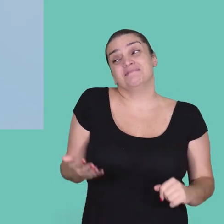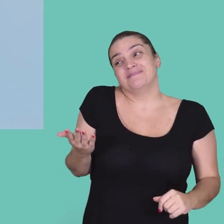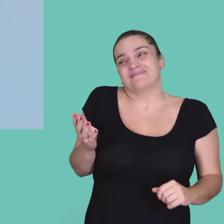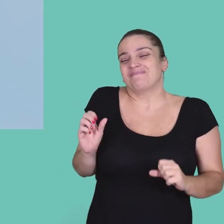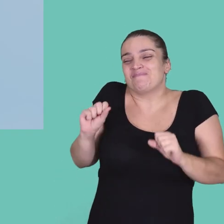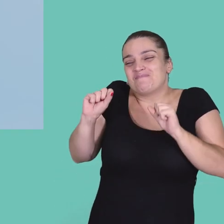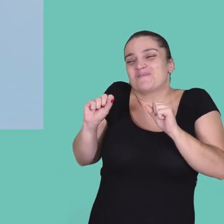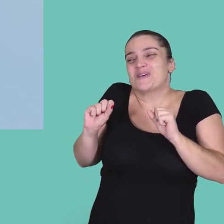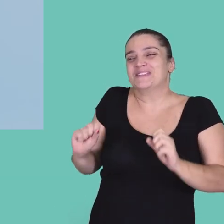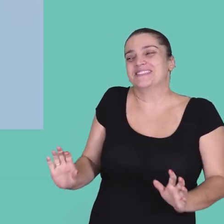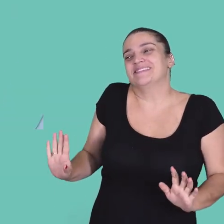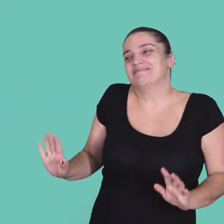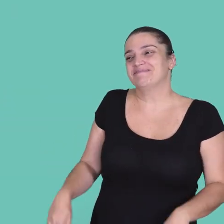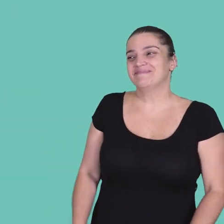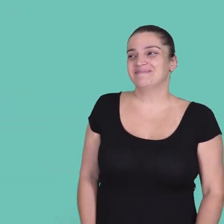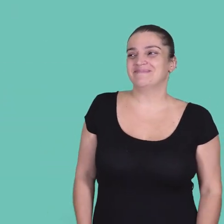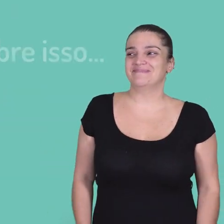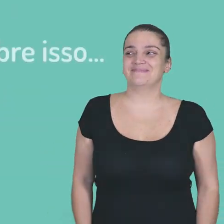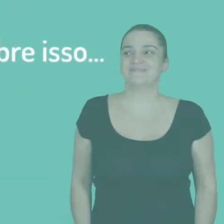Podemos dizer isto.